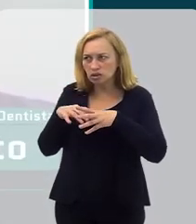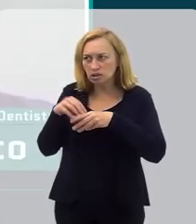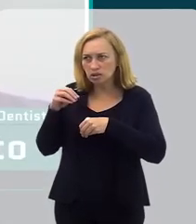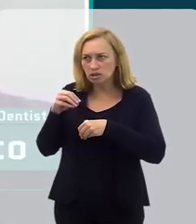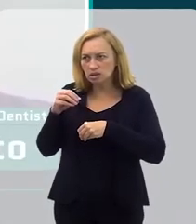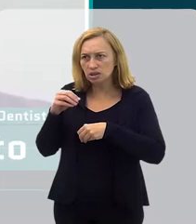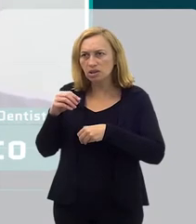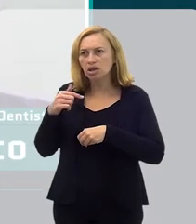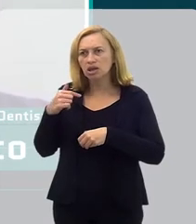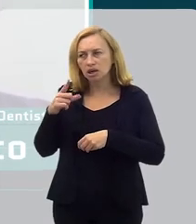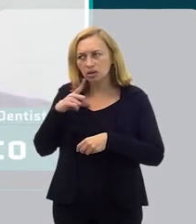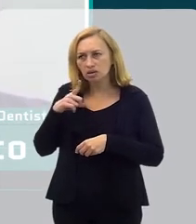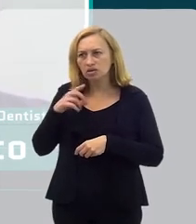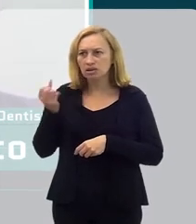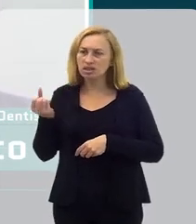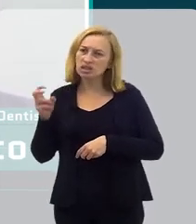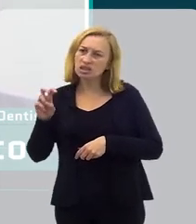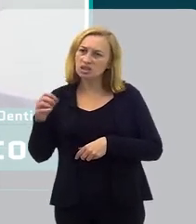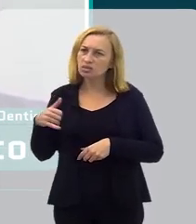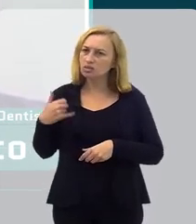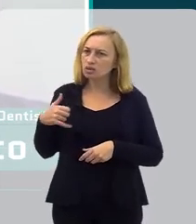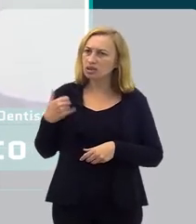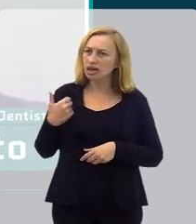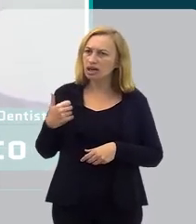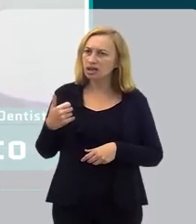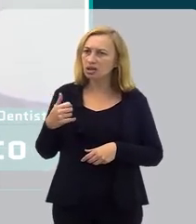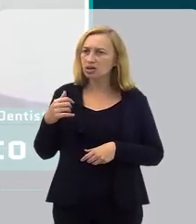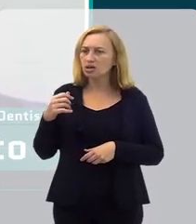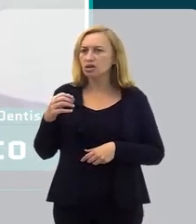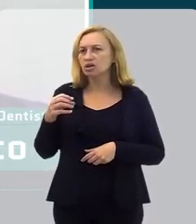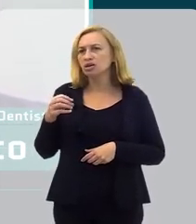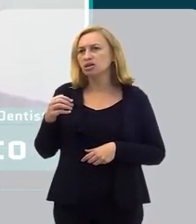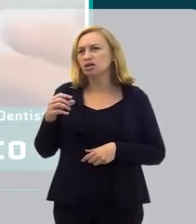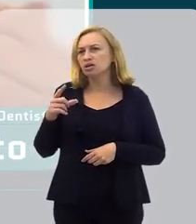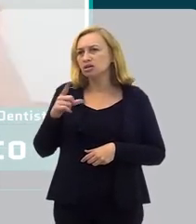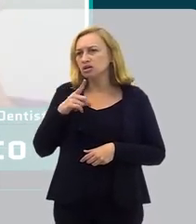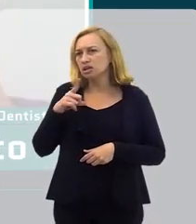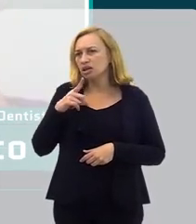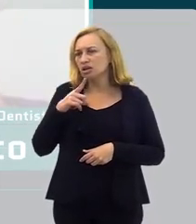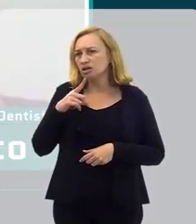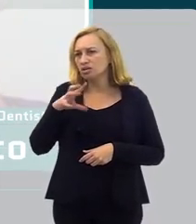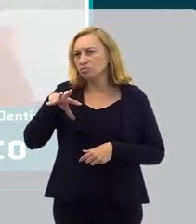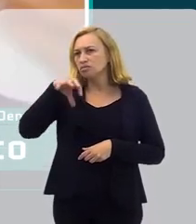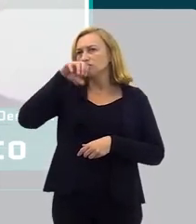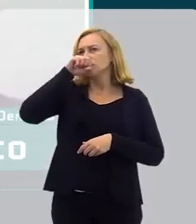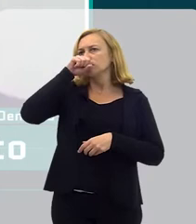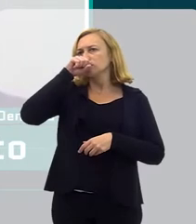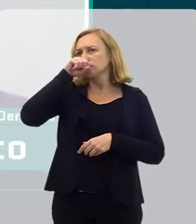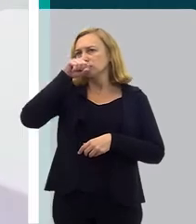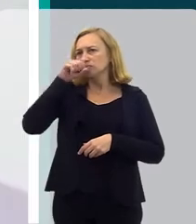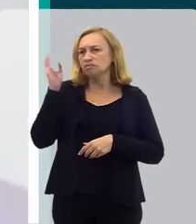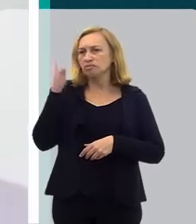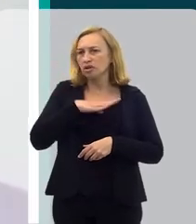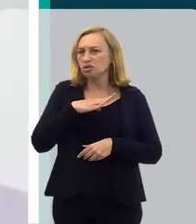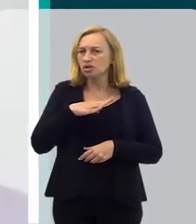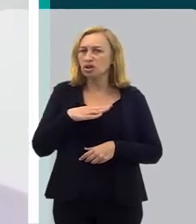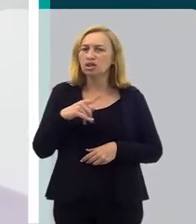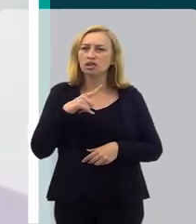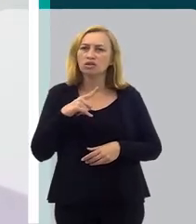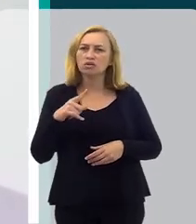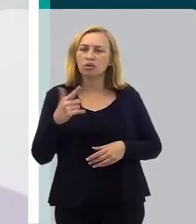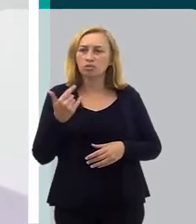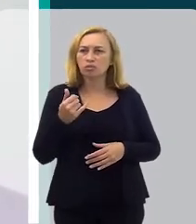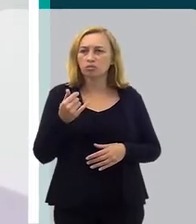eu tenho 65 anos, eu tenho um lábio leporino, e eu nunca conversei com ninguém, desde que eu me entendo, sem a mão na frente e no ostro. E nós tivemos a